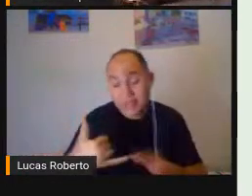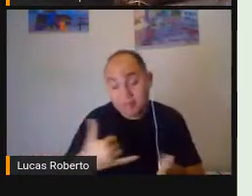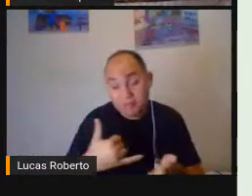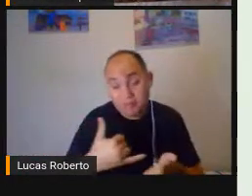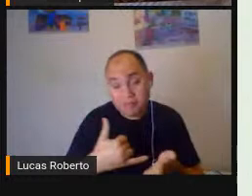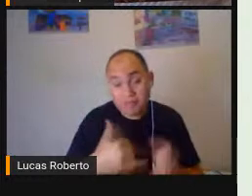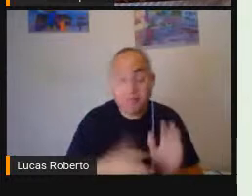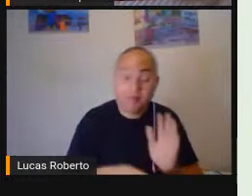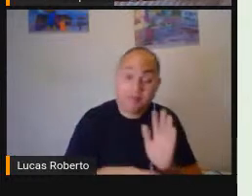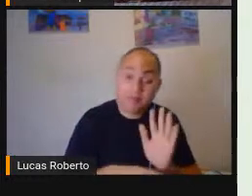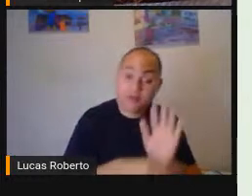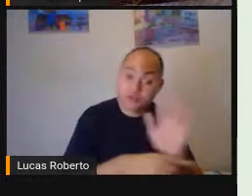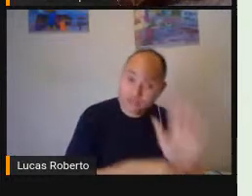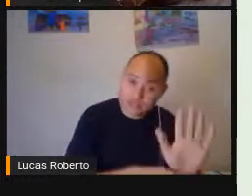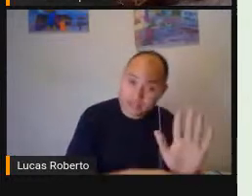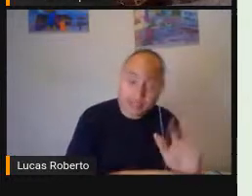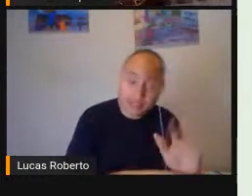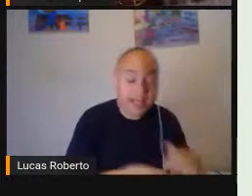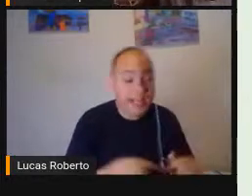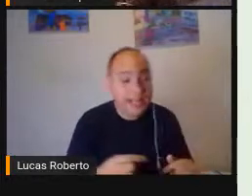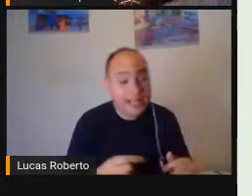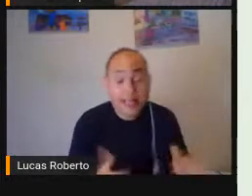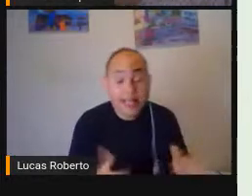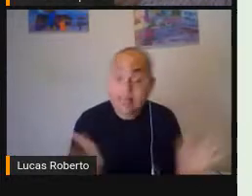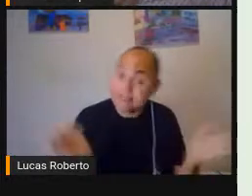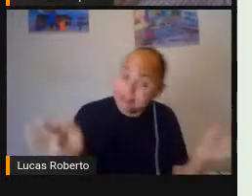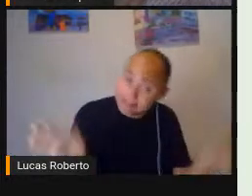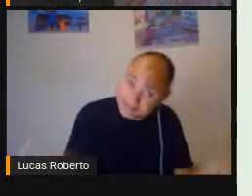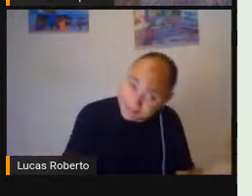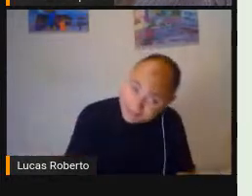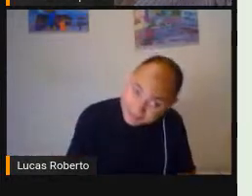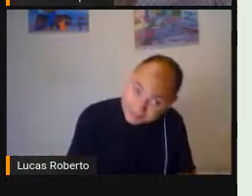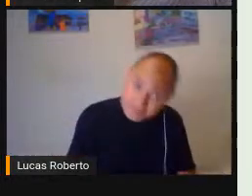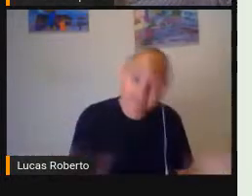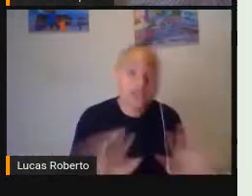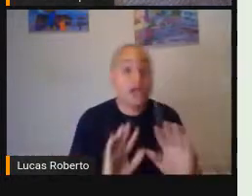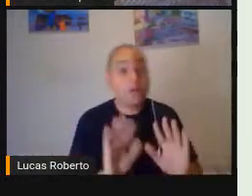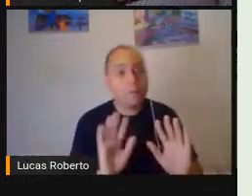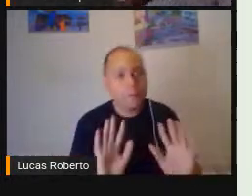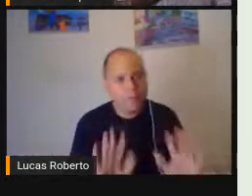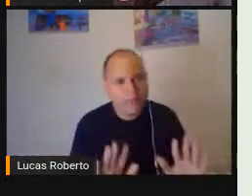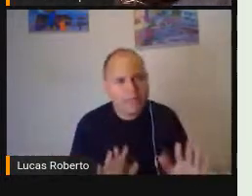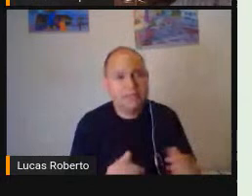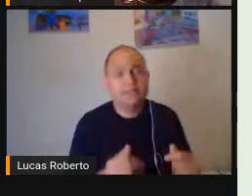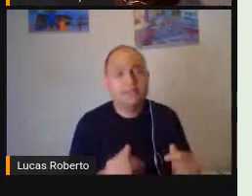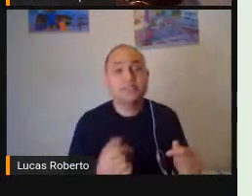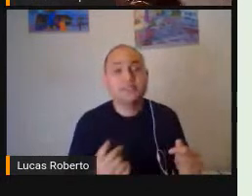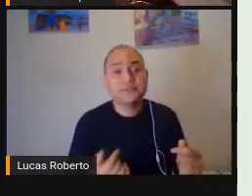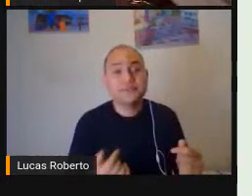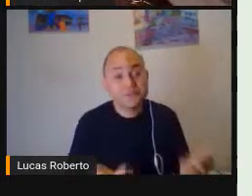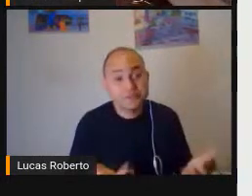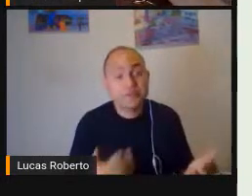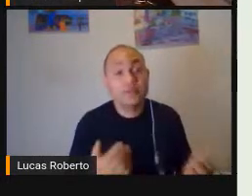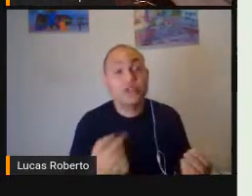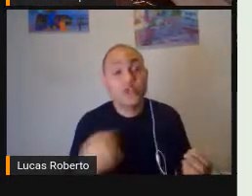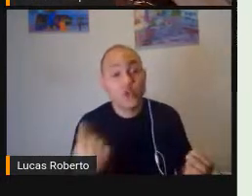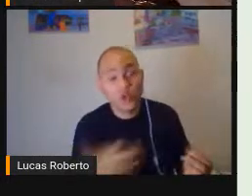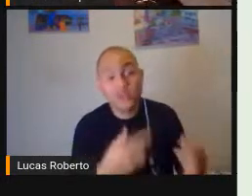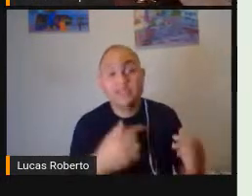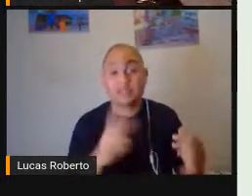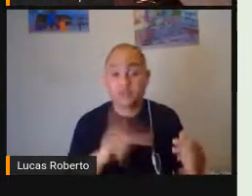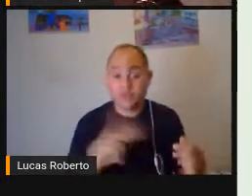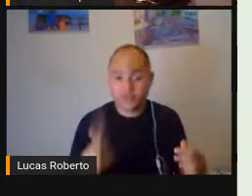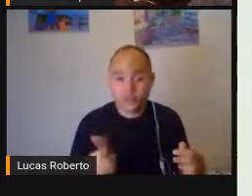Igual a Rosana Falou É muito simples A gente utilizar Que enquanto professor A gente pode Pegar o celular Da gente E